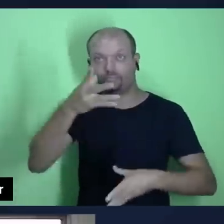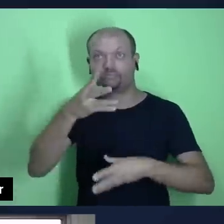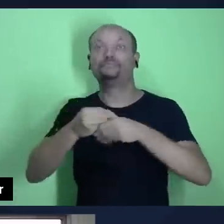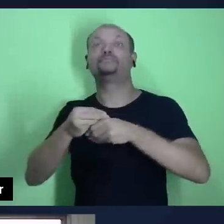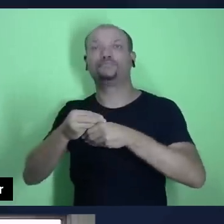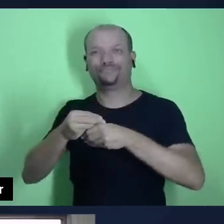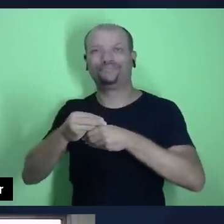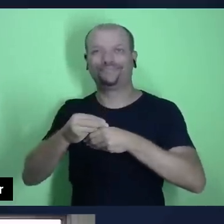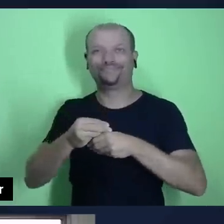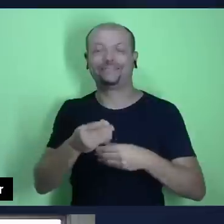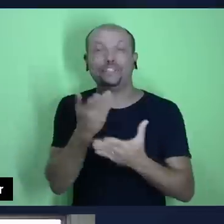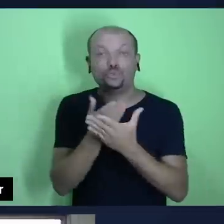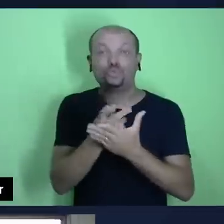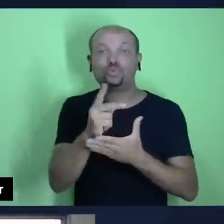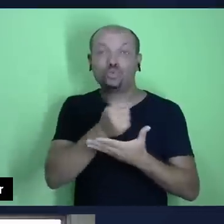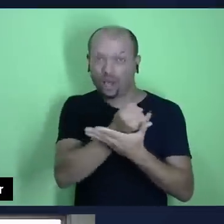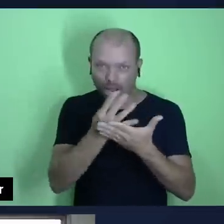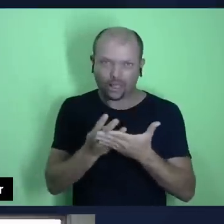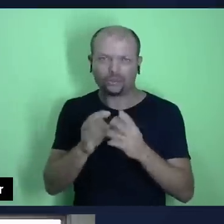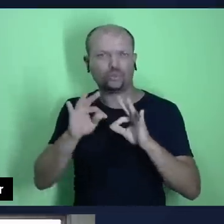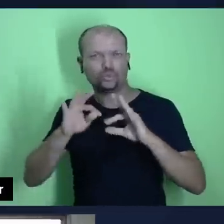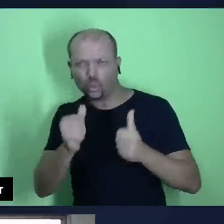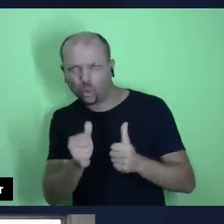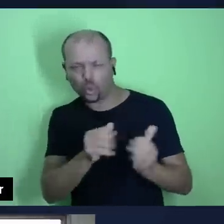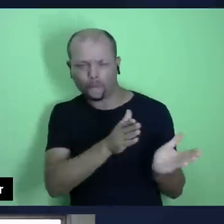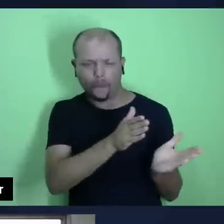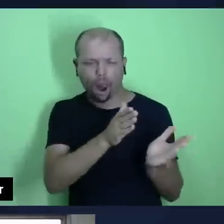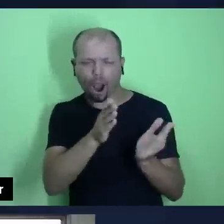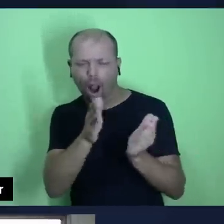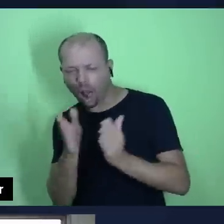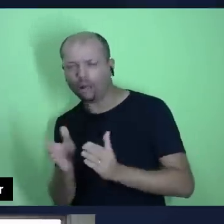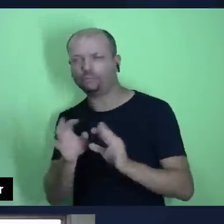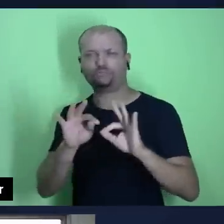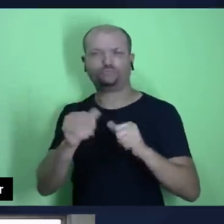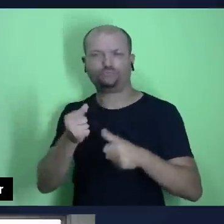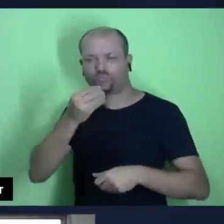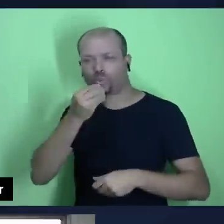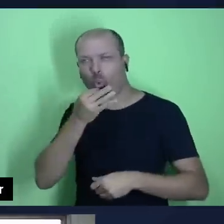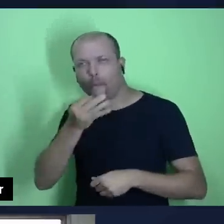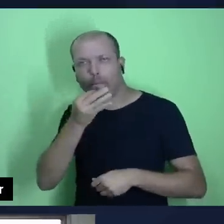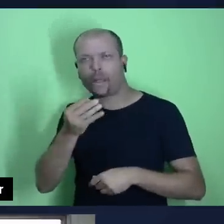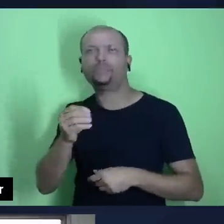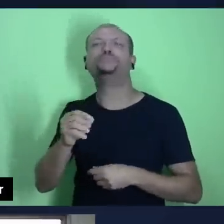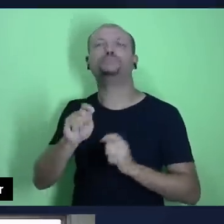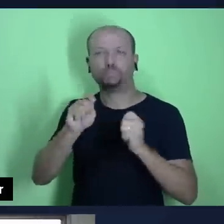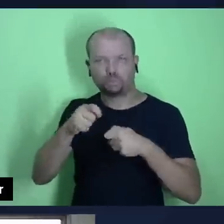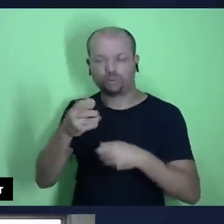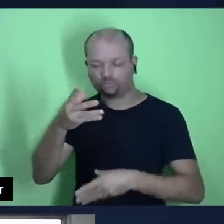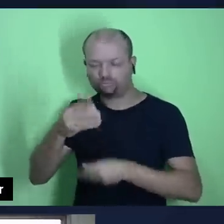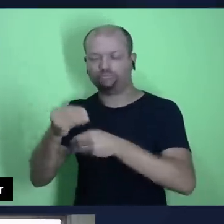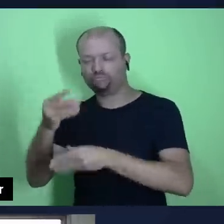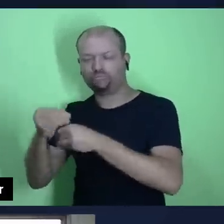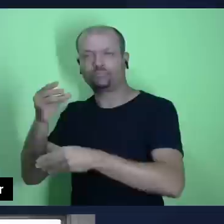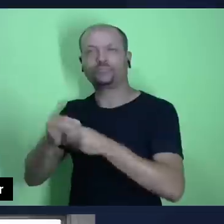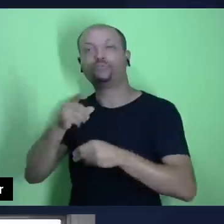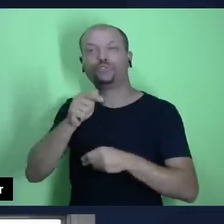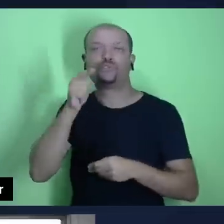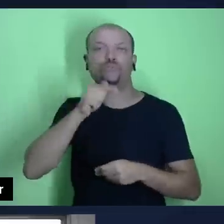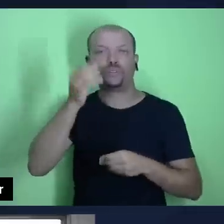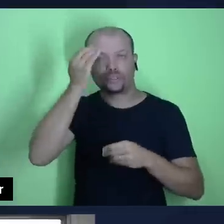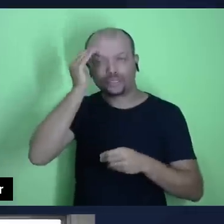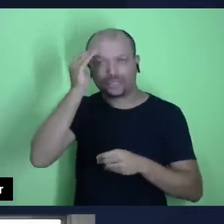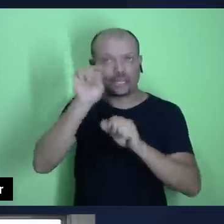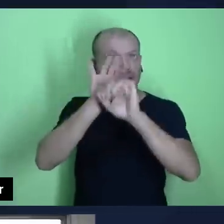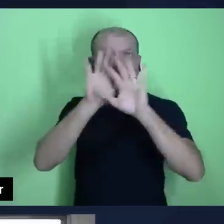então estude a sua lição completamente, complemente aqui com os nossos comentários, certamente você vai conseguir entender um pouco